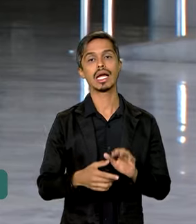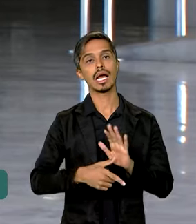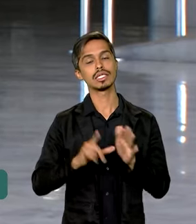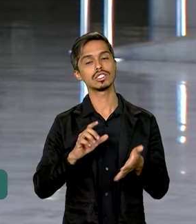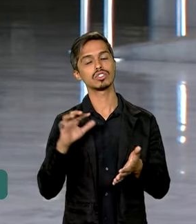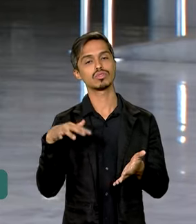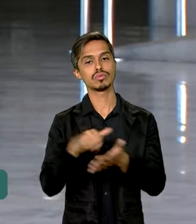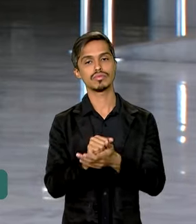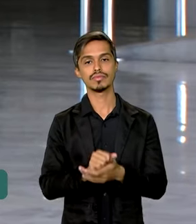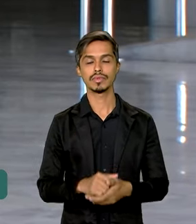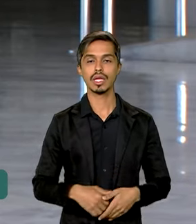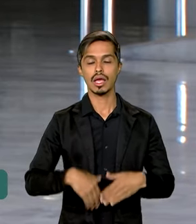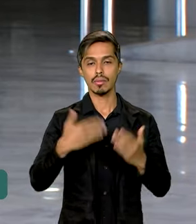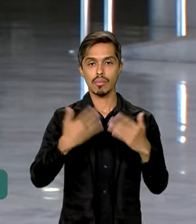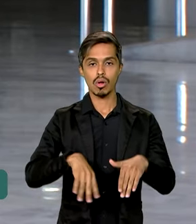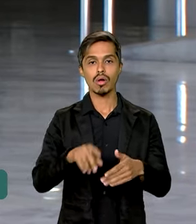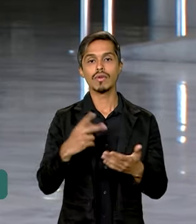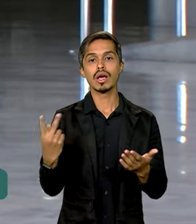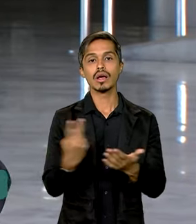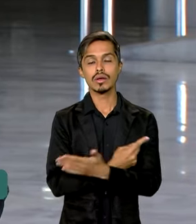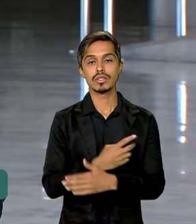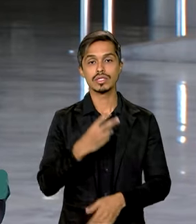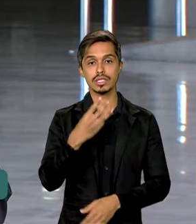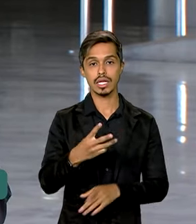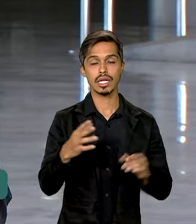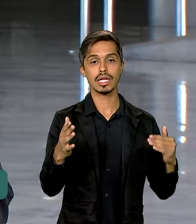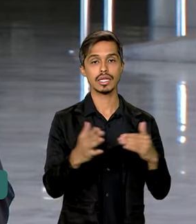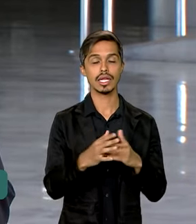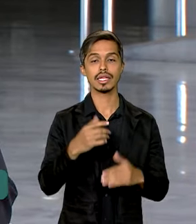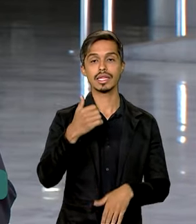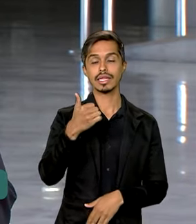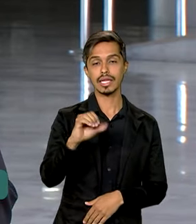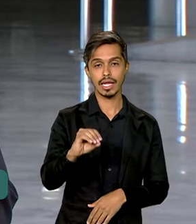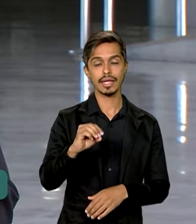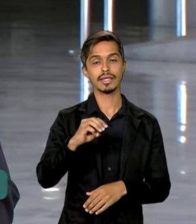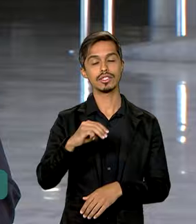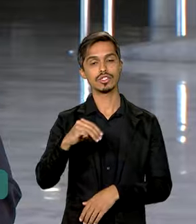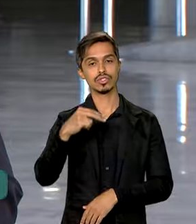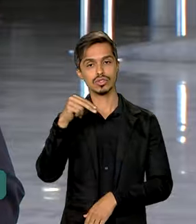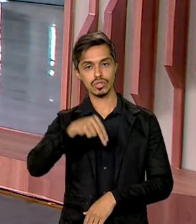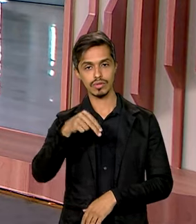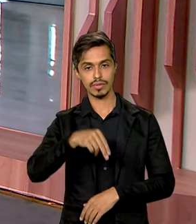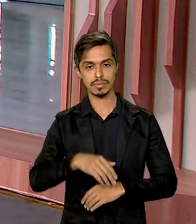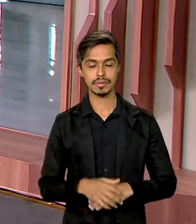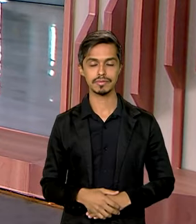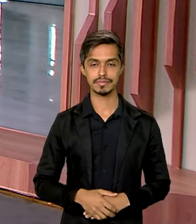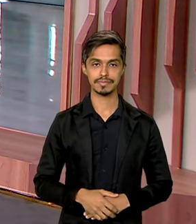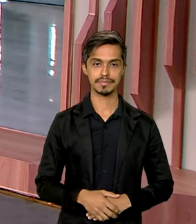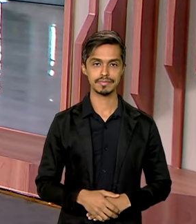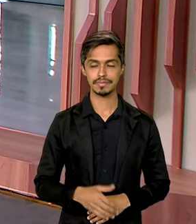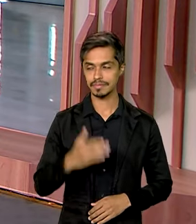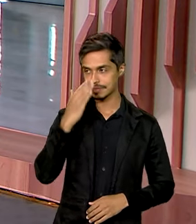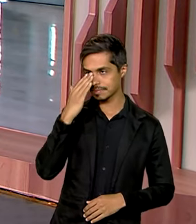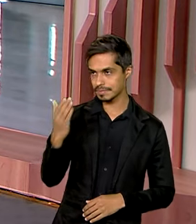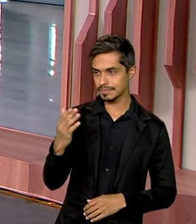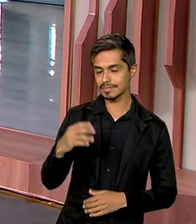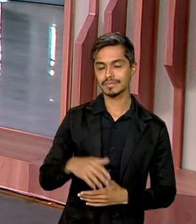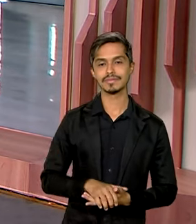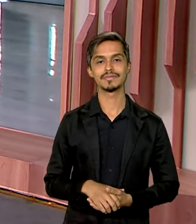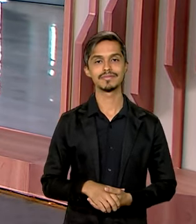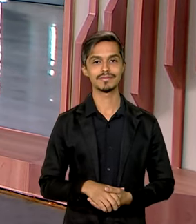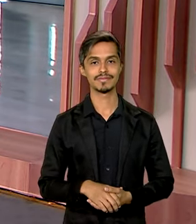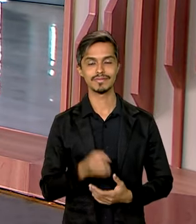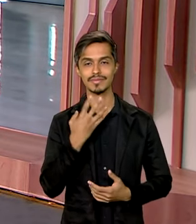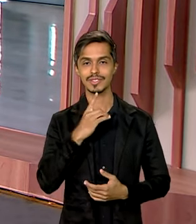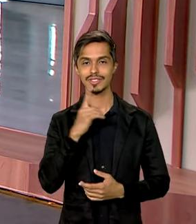E as provas vão ser aplicadas nos dias 3 e 10 de novembro. Voltamos com você, Vanessa. Ok, Marcinho, obrigada. Bom